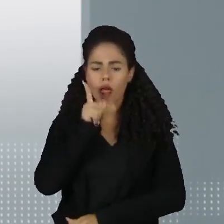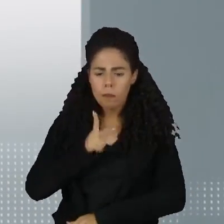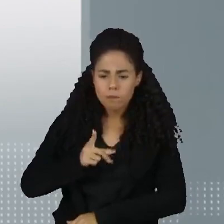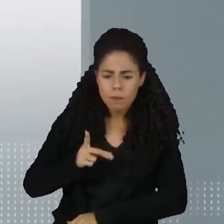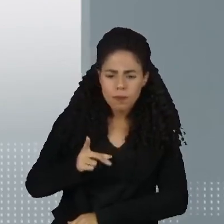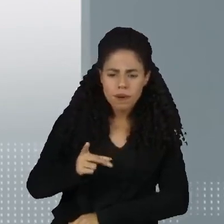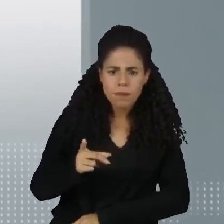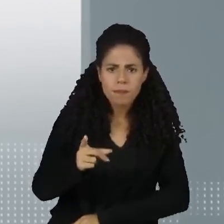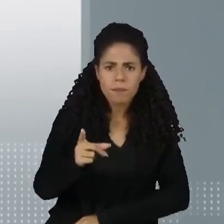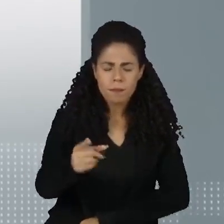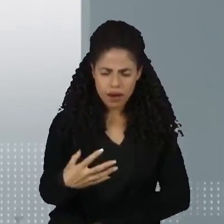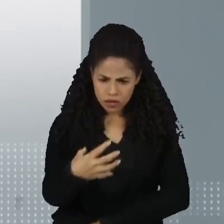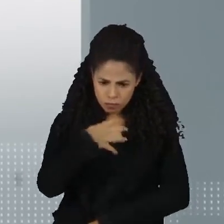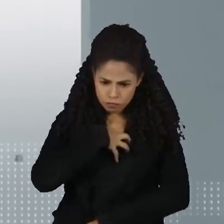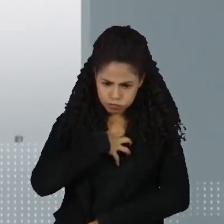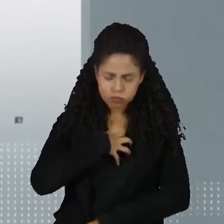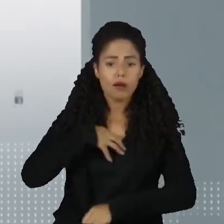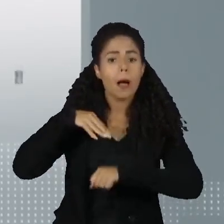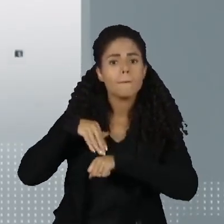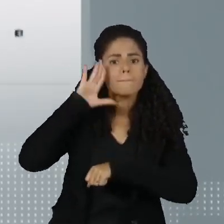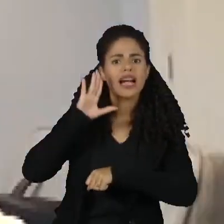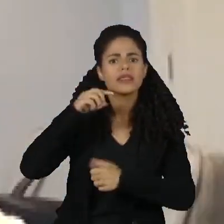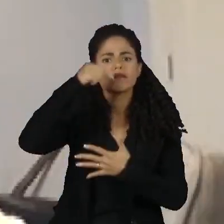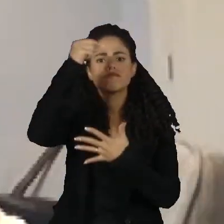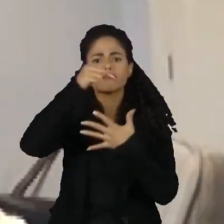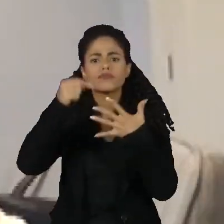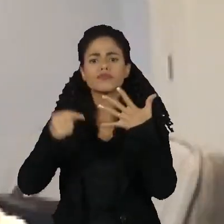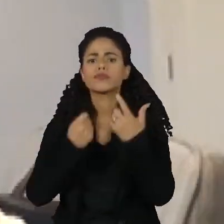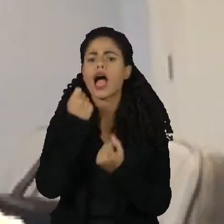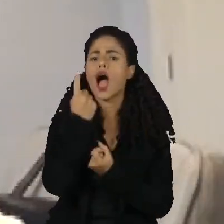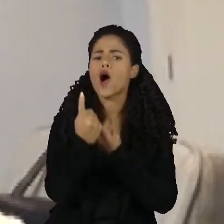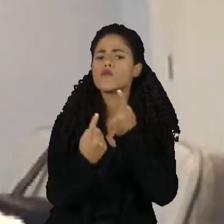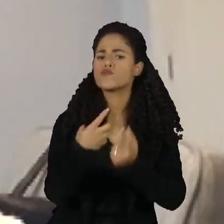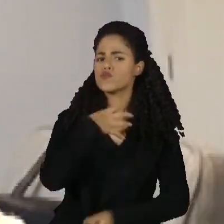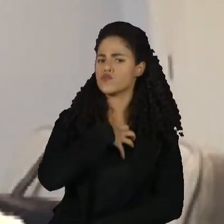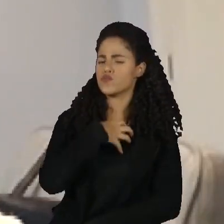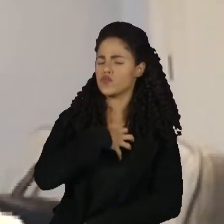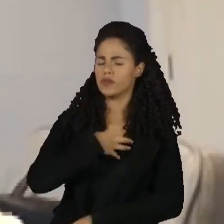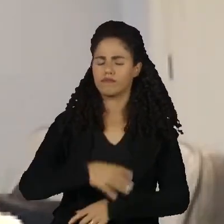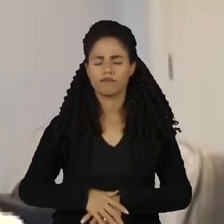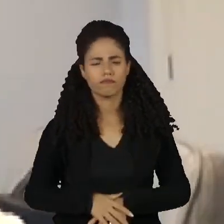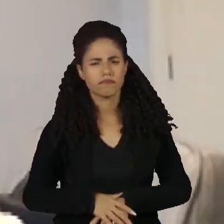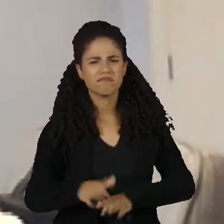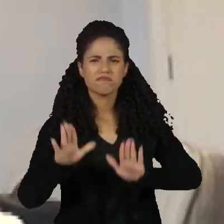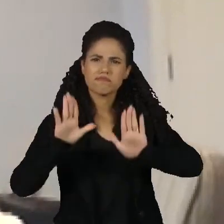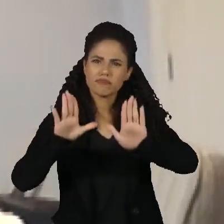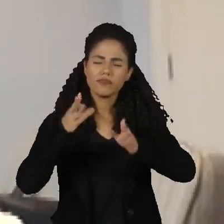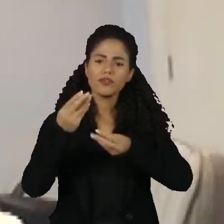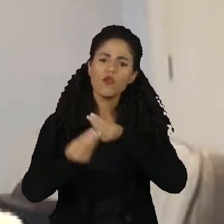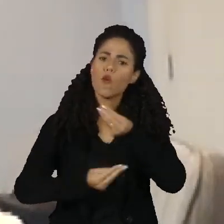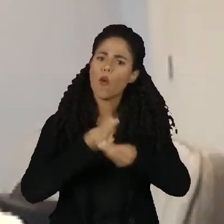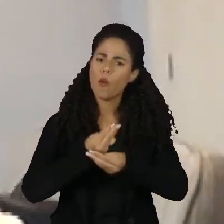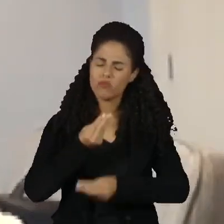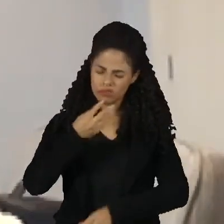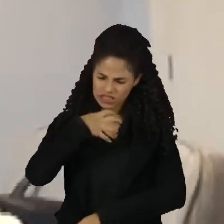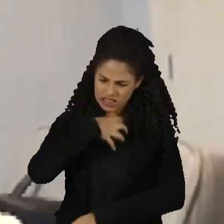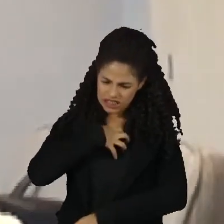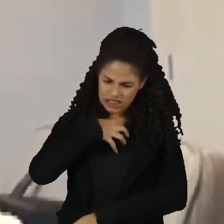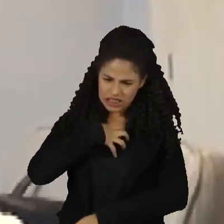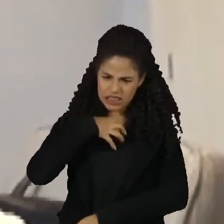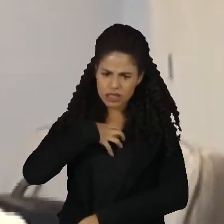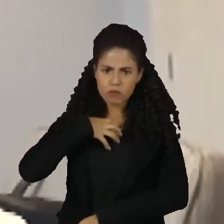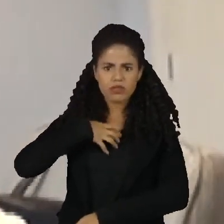mais intensidade através de determinados sintomas. Ele encontrou sintomas mais